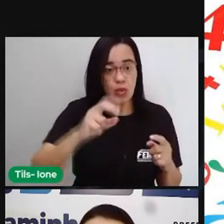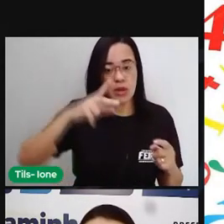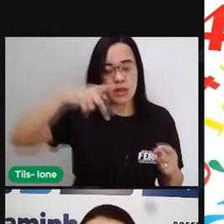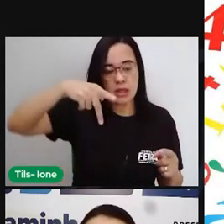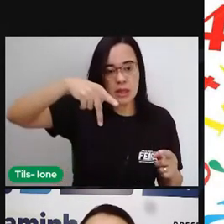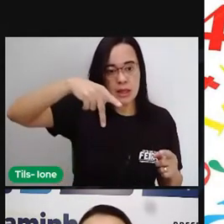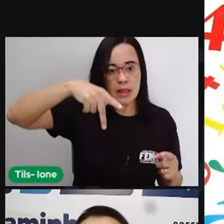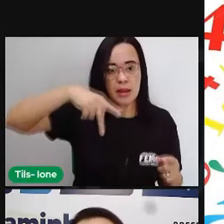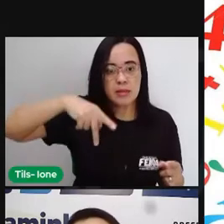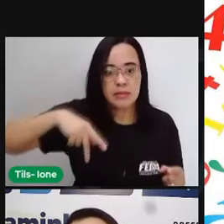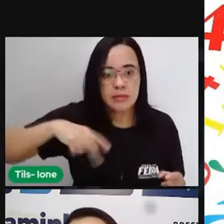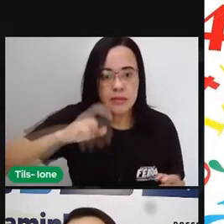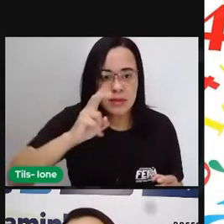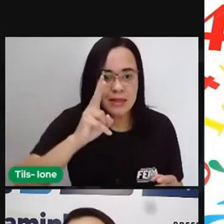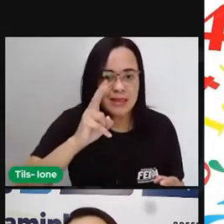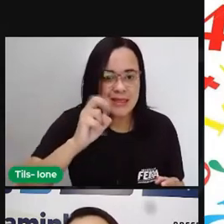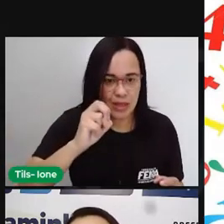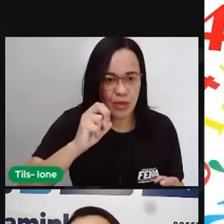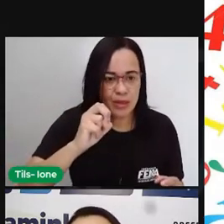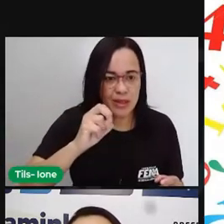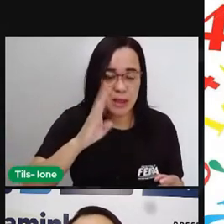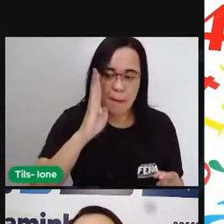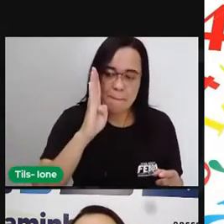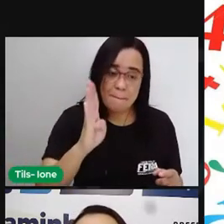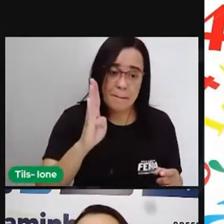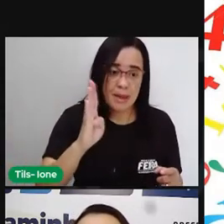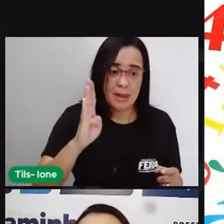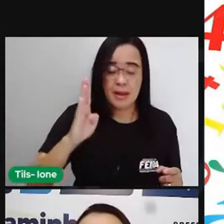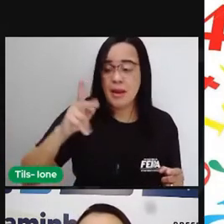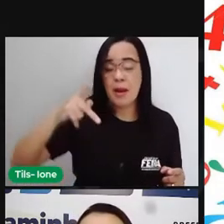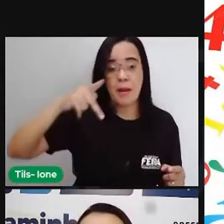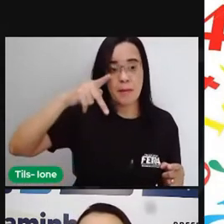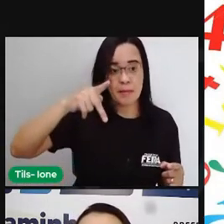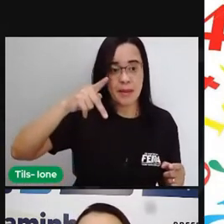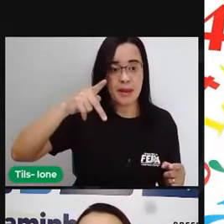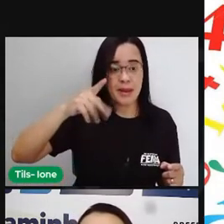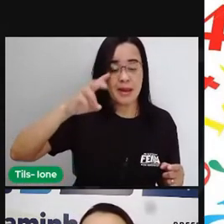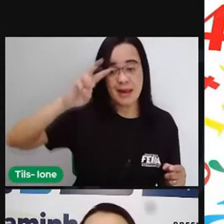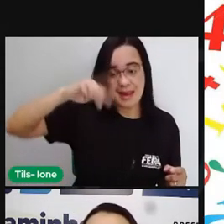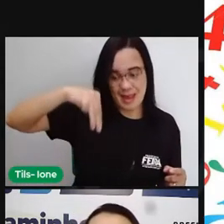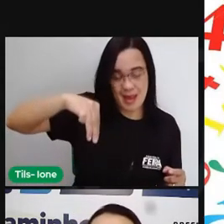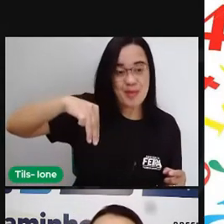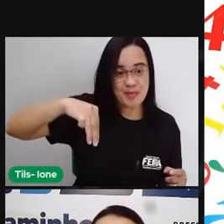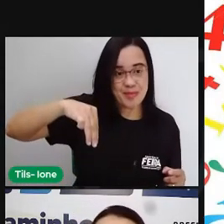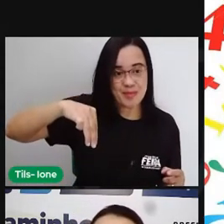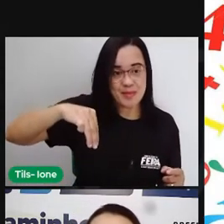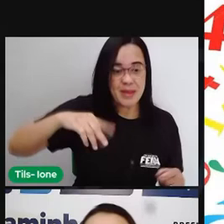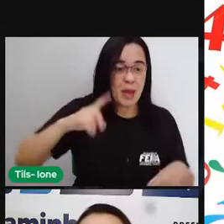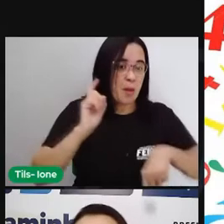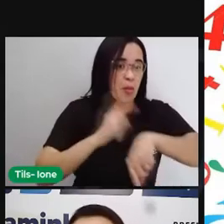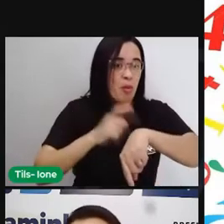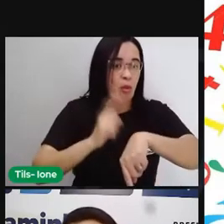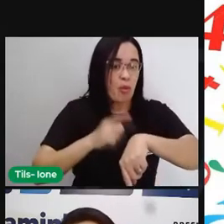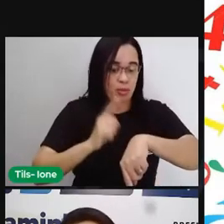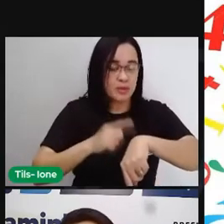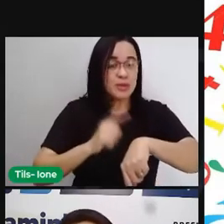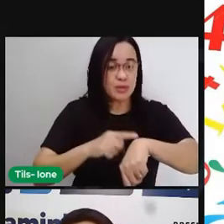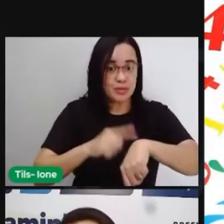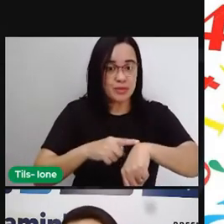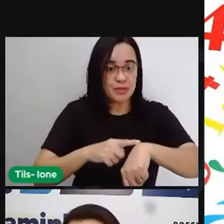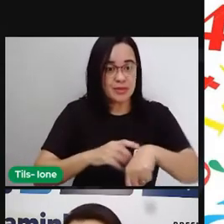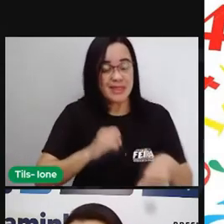minuto. Explica aí o cardiologista. Então, se os nossos batimentos estão entre 50 a 40